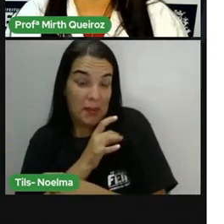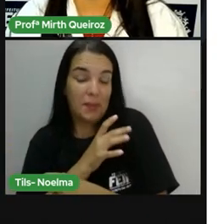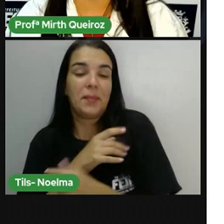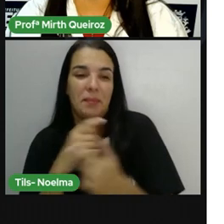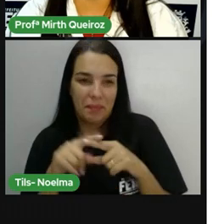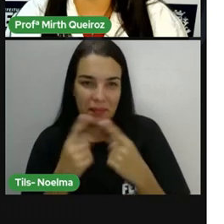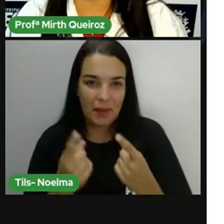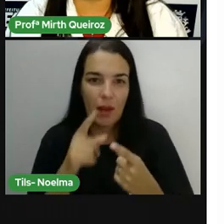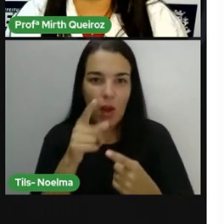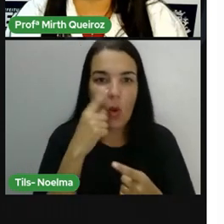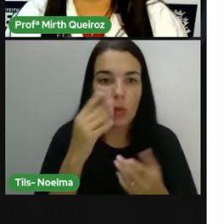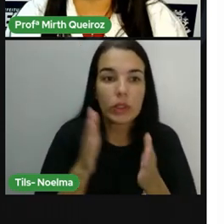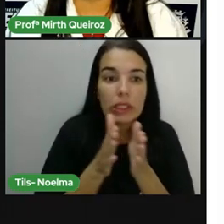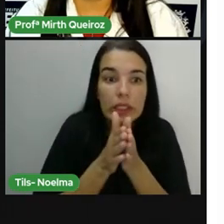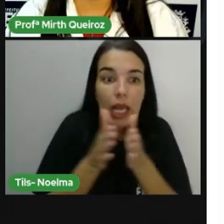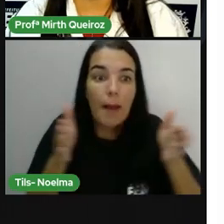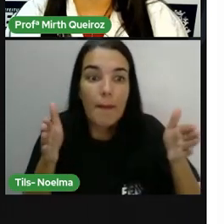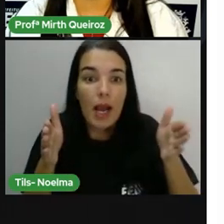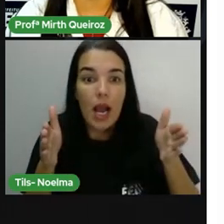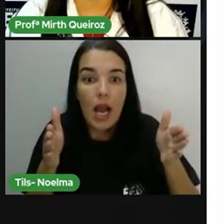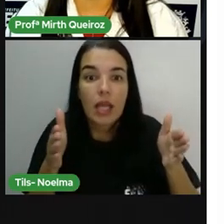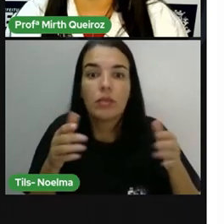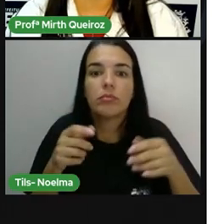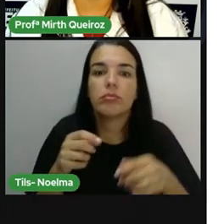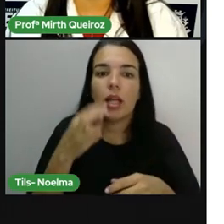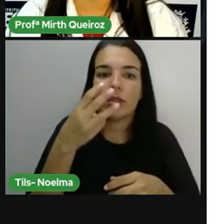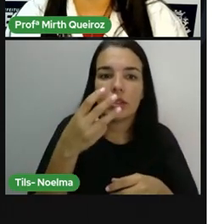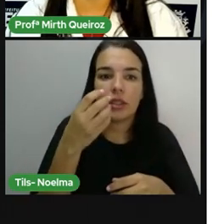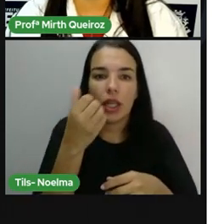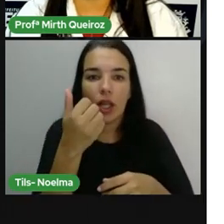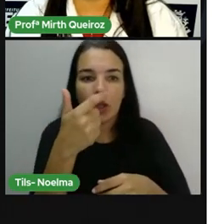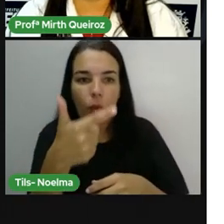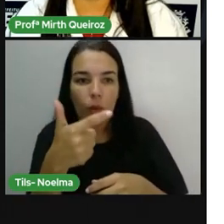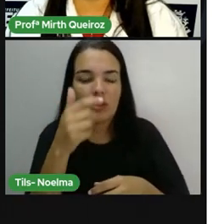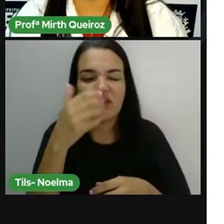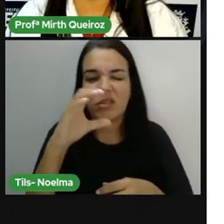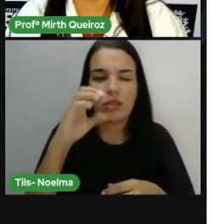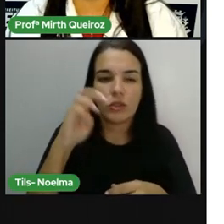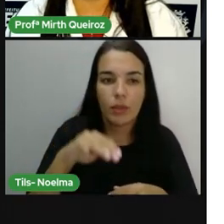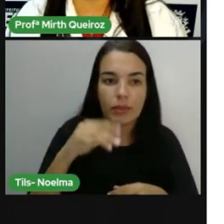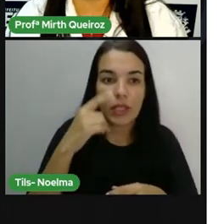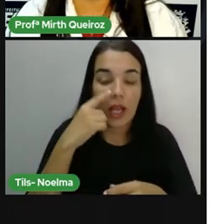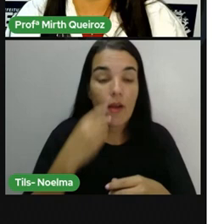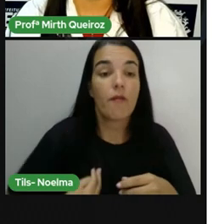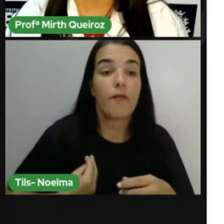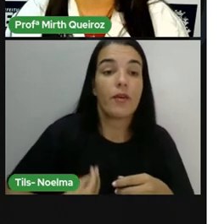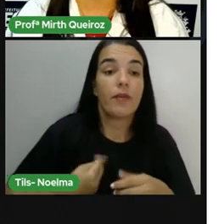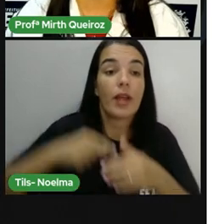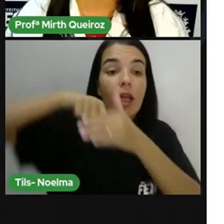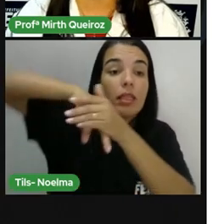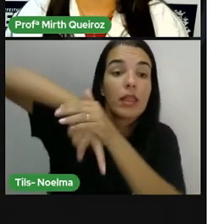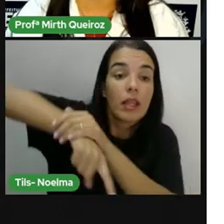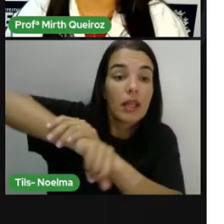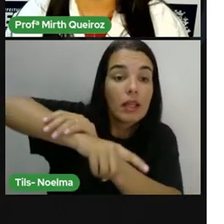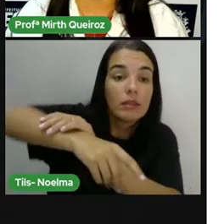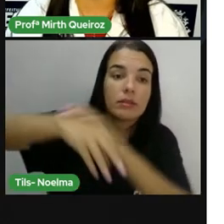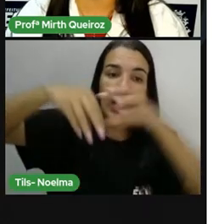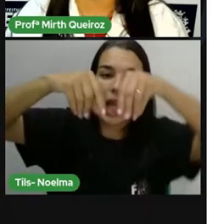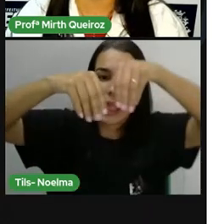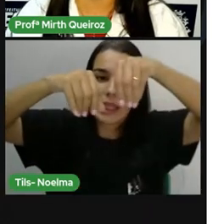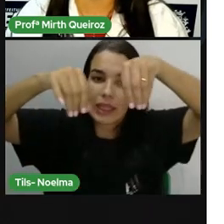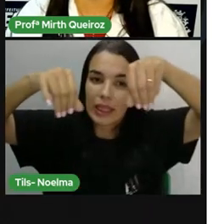a 1,6 quilos. O animal vive parcialmente no subterrâneo, né? Que é debaixo da terra, tendo suas